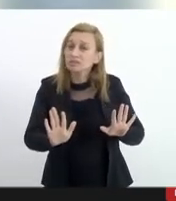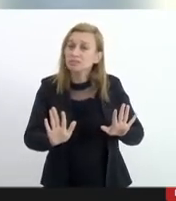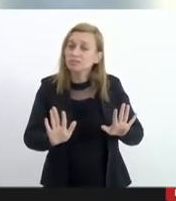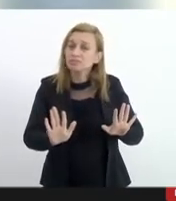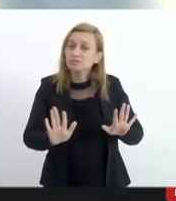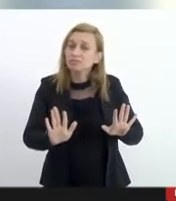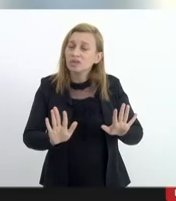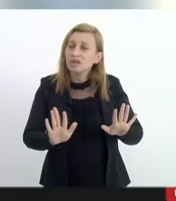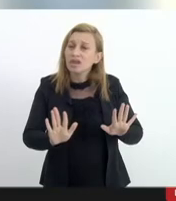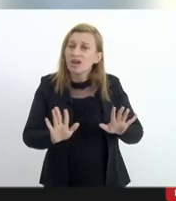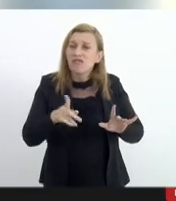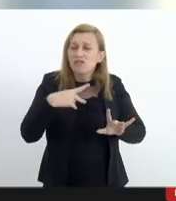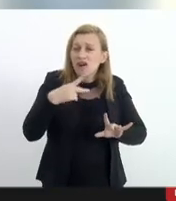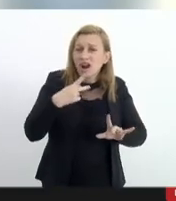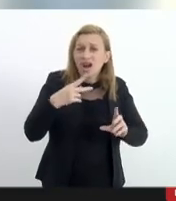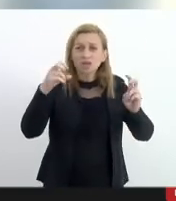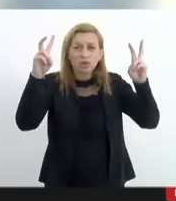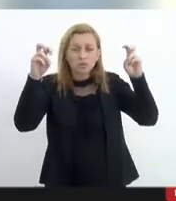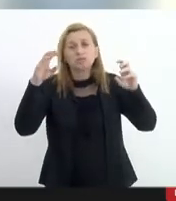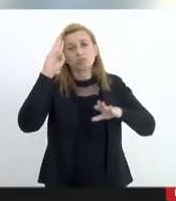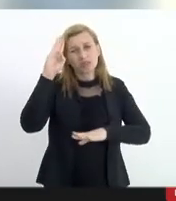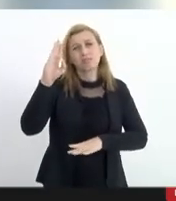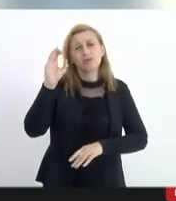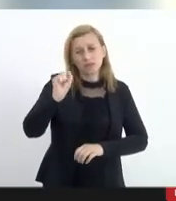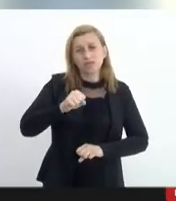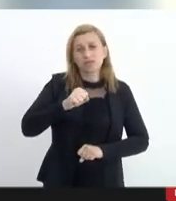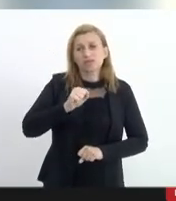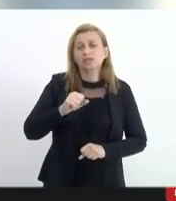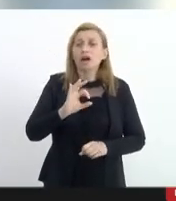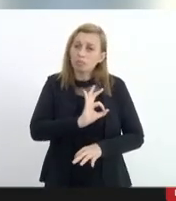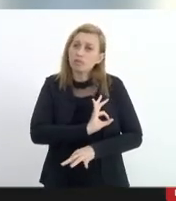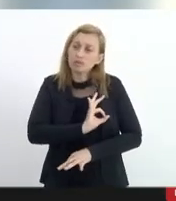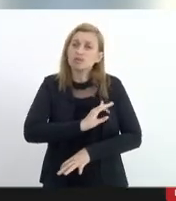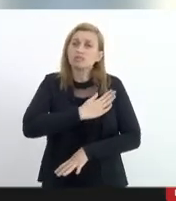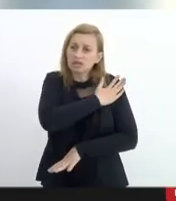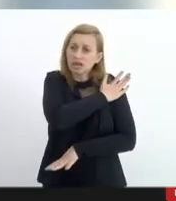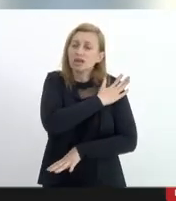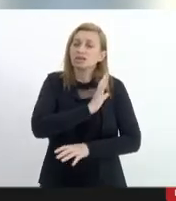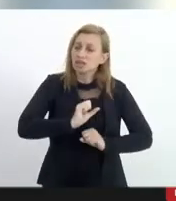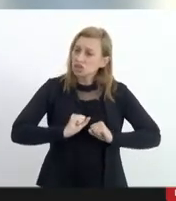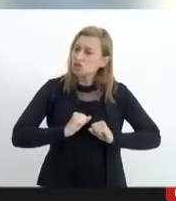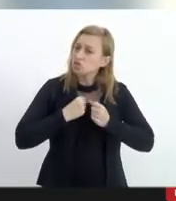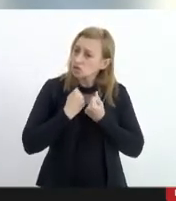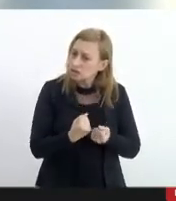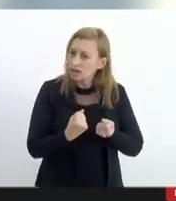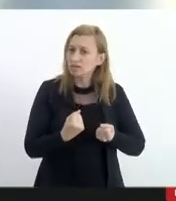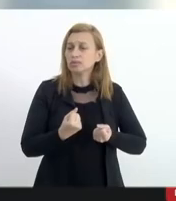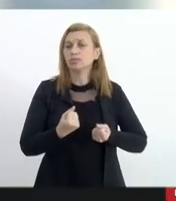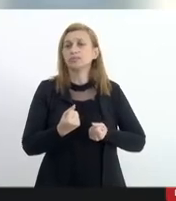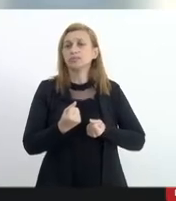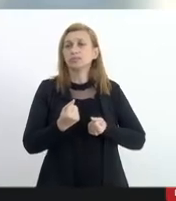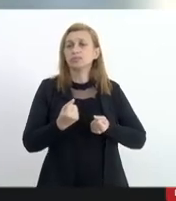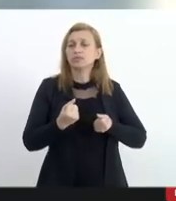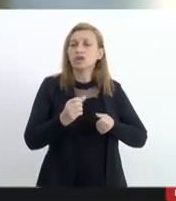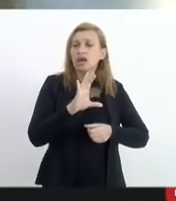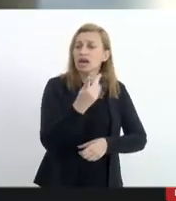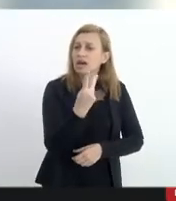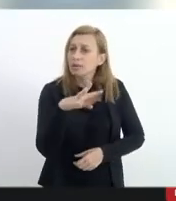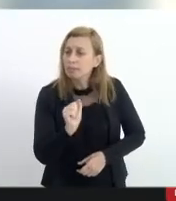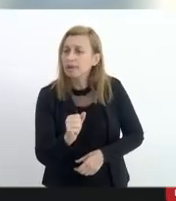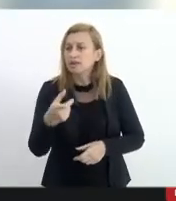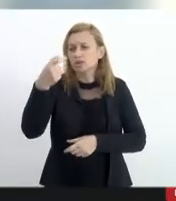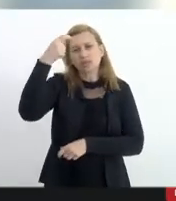mas falar sobre o assunto é fundamental então a polícia militar tem buscado campanhas de